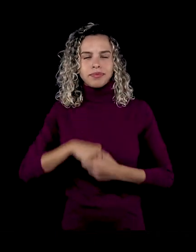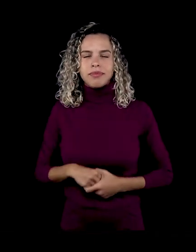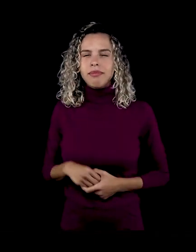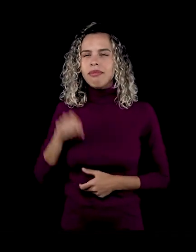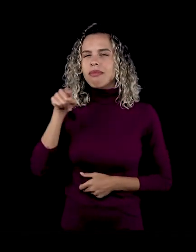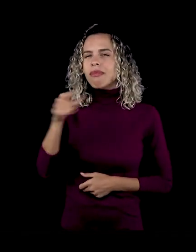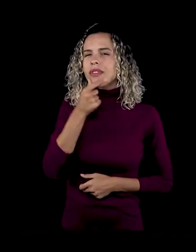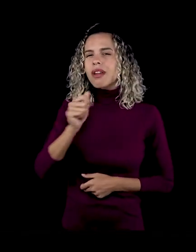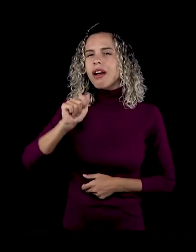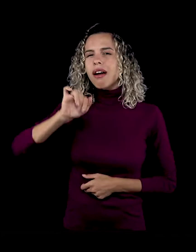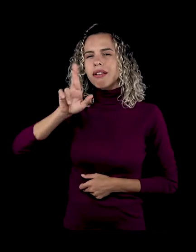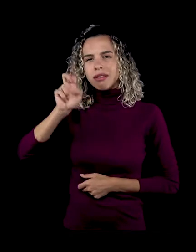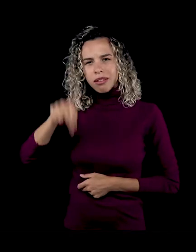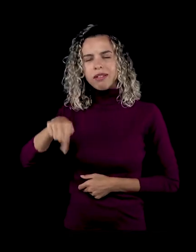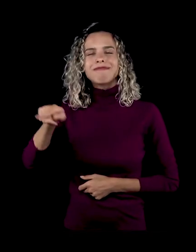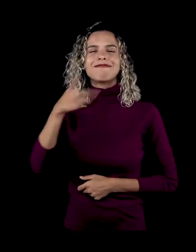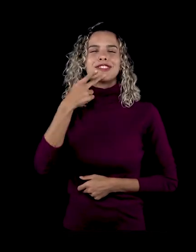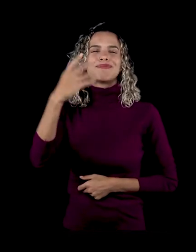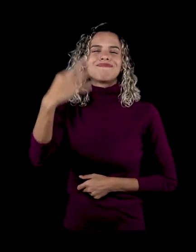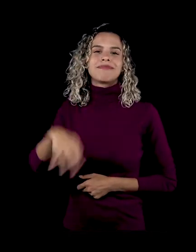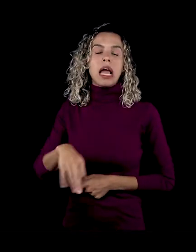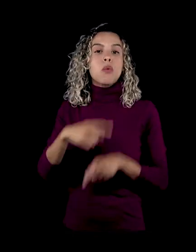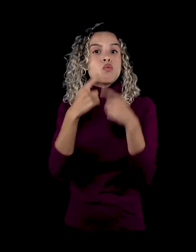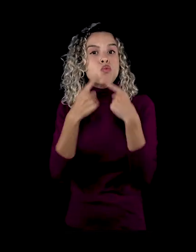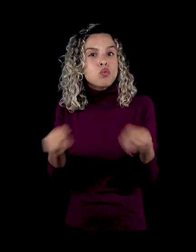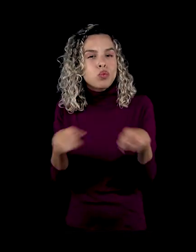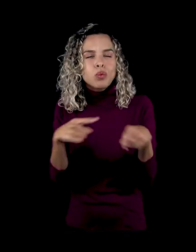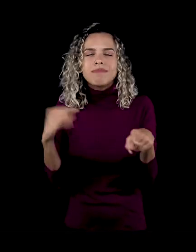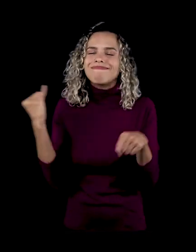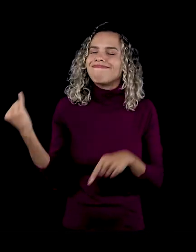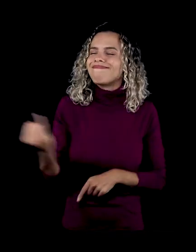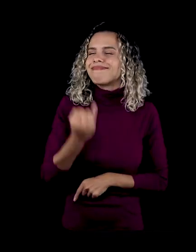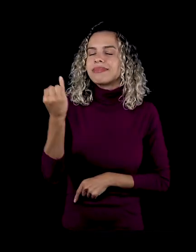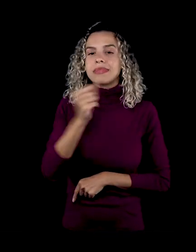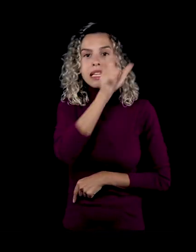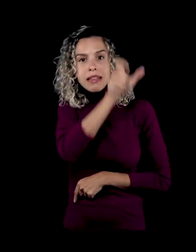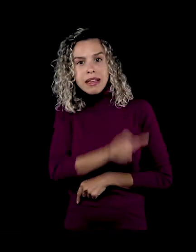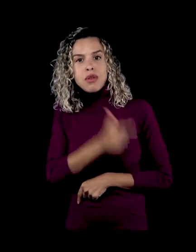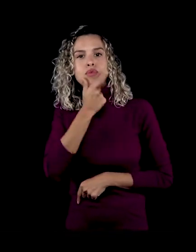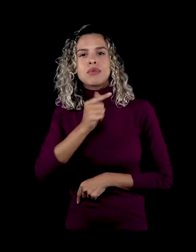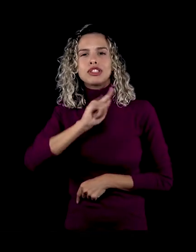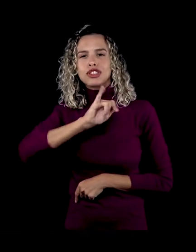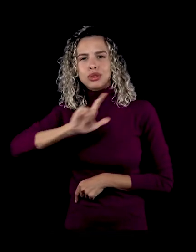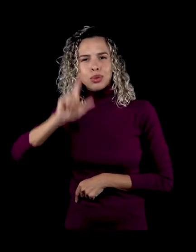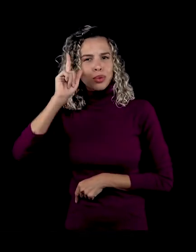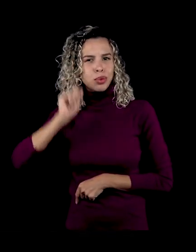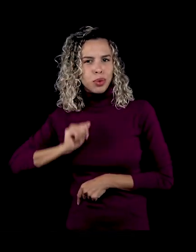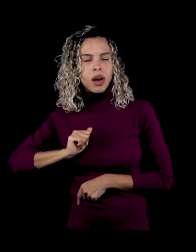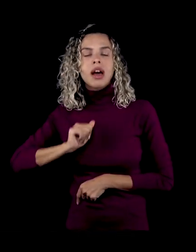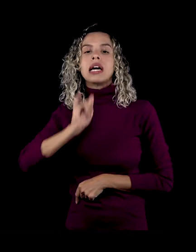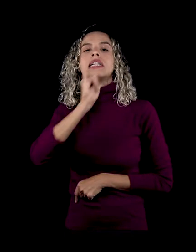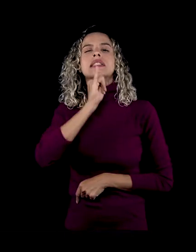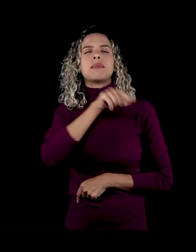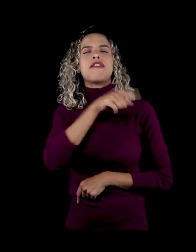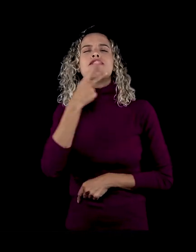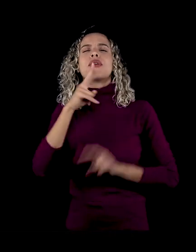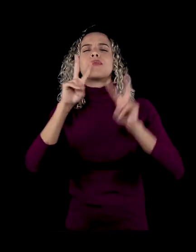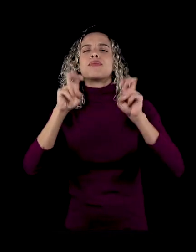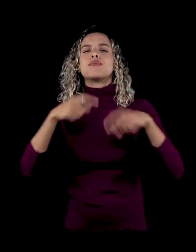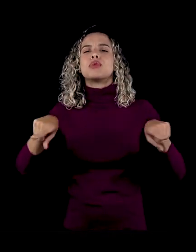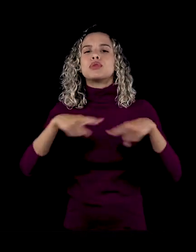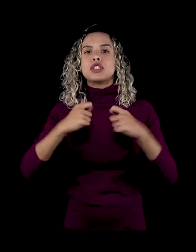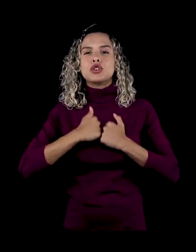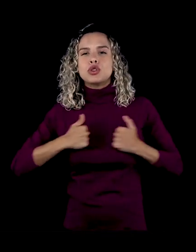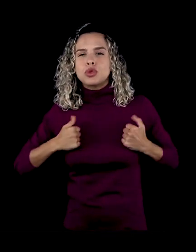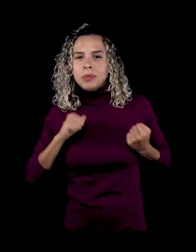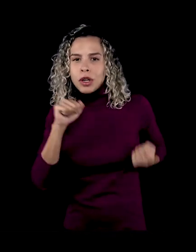Ayrã lembrou muito bem a música, a importância do Gilberto Gil, ele citou a canção Super Homem, eu posso